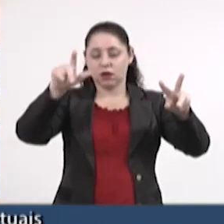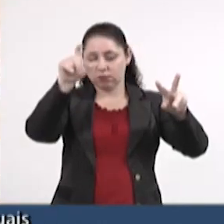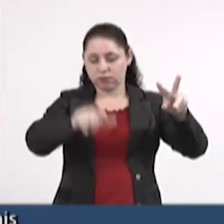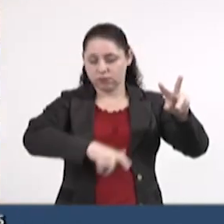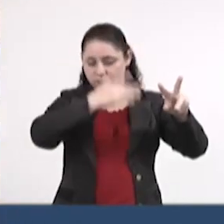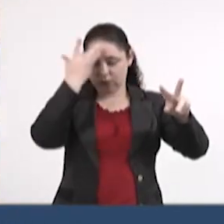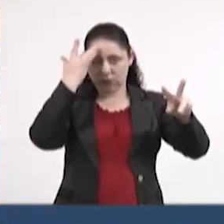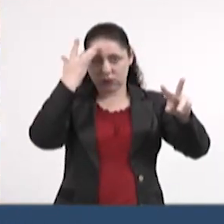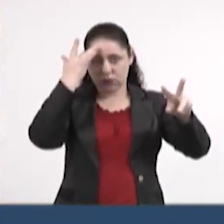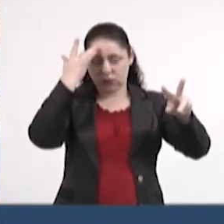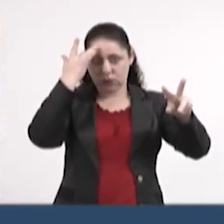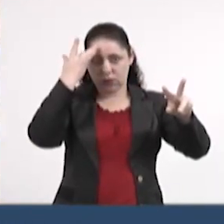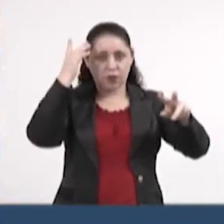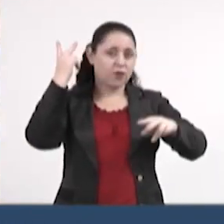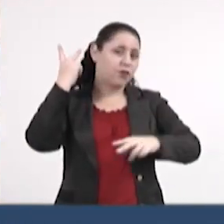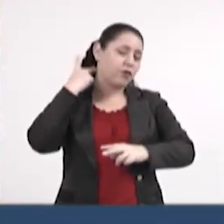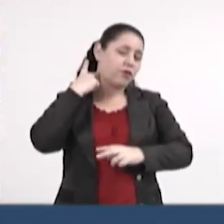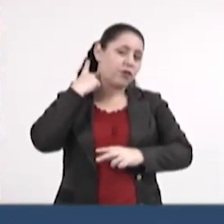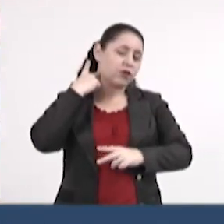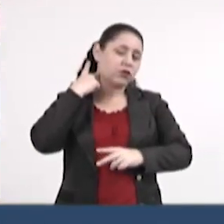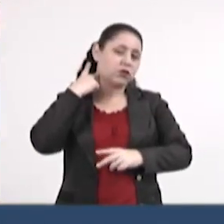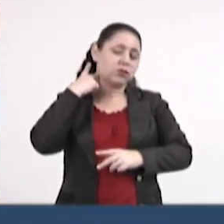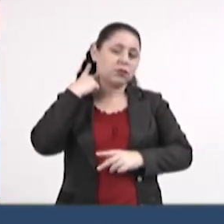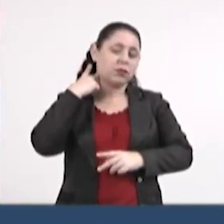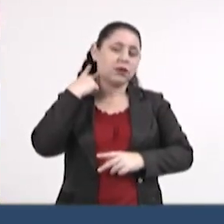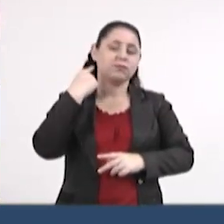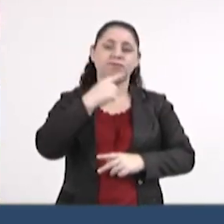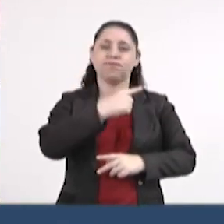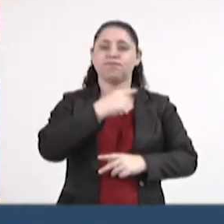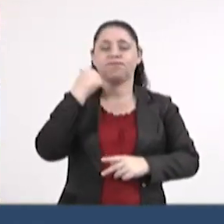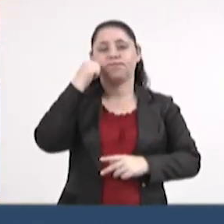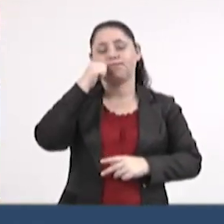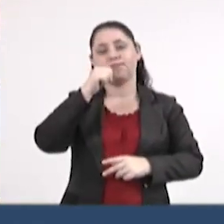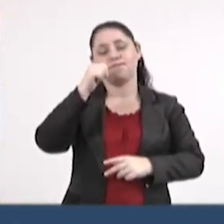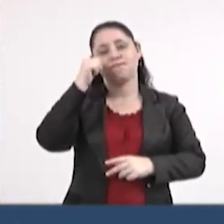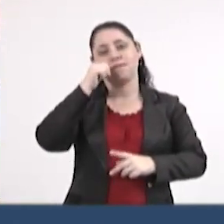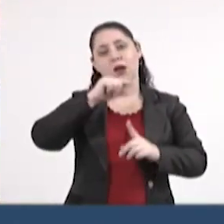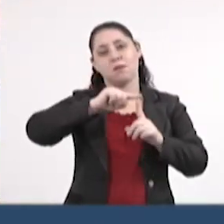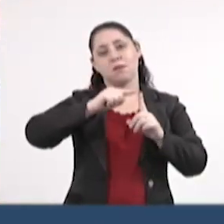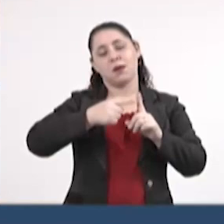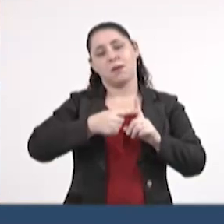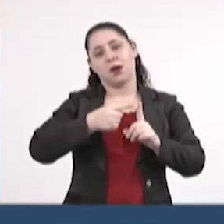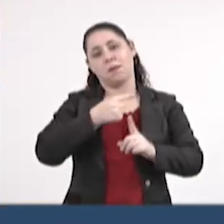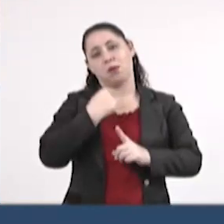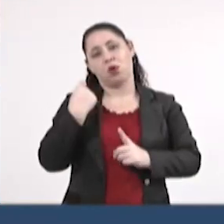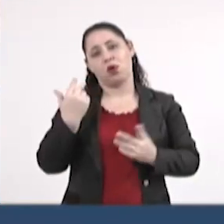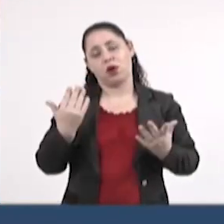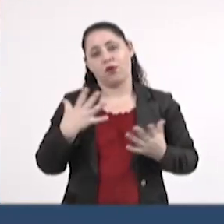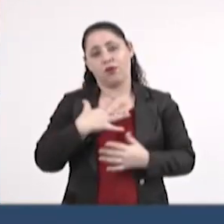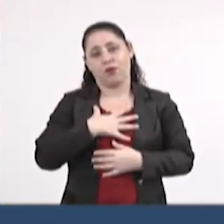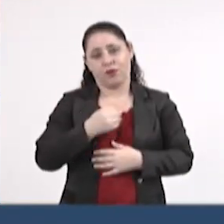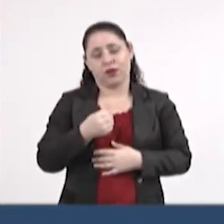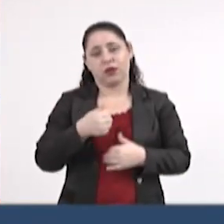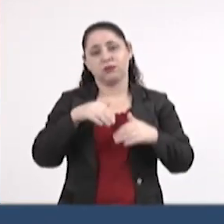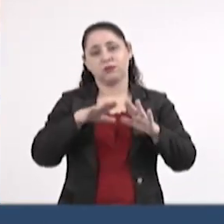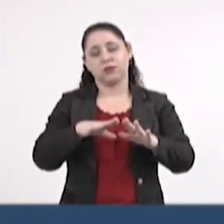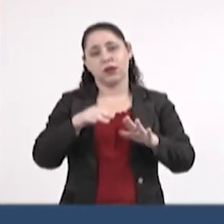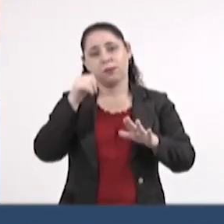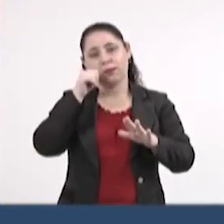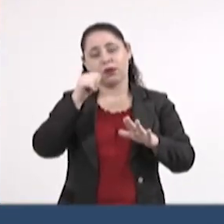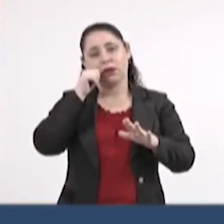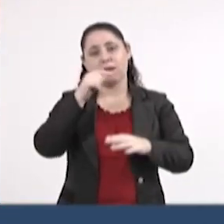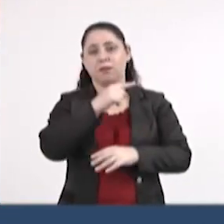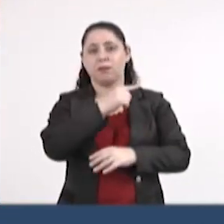ficam e que são vítimas indiretas do feminicídio. A gente precisa falar e lembrar dos filhos e das filhas das